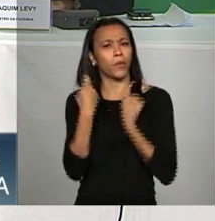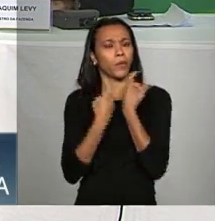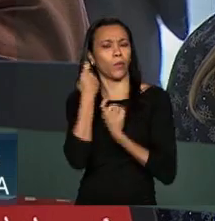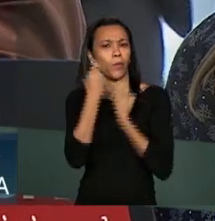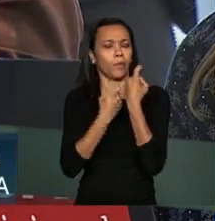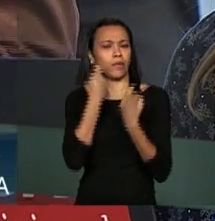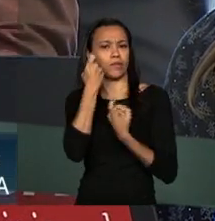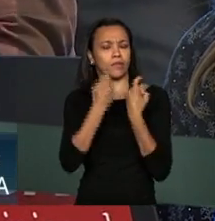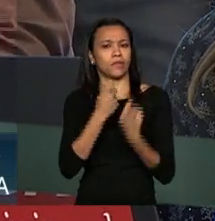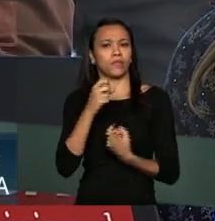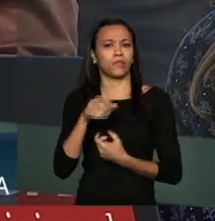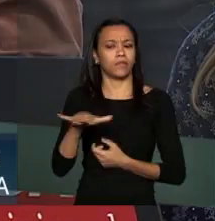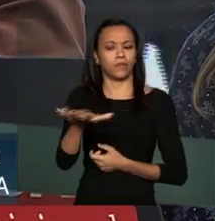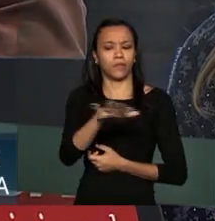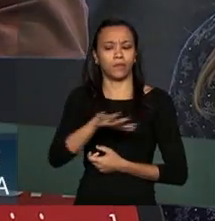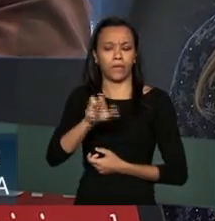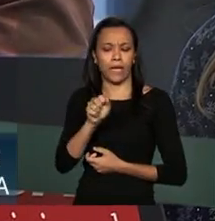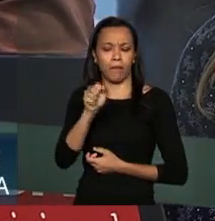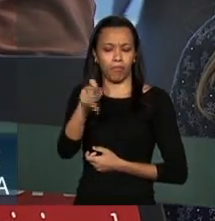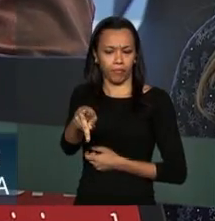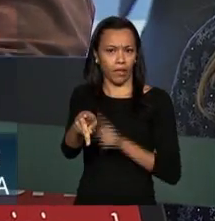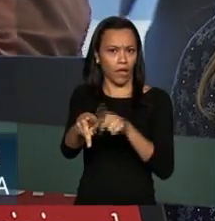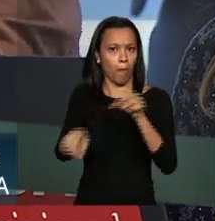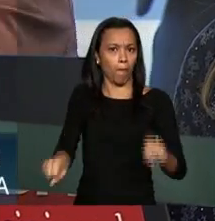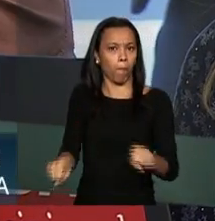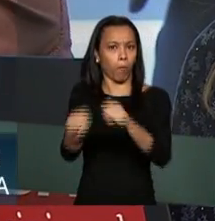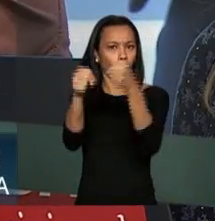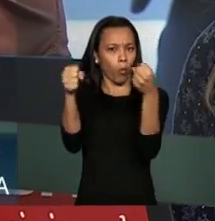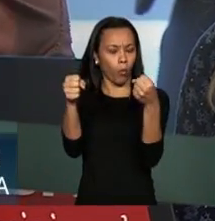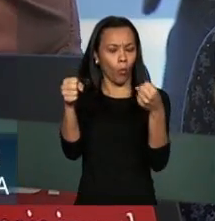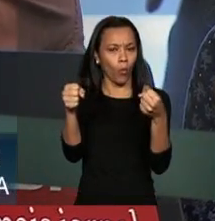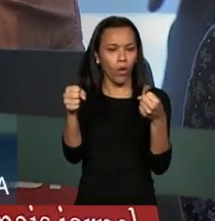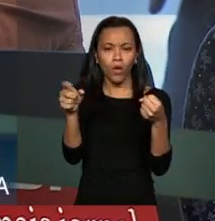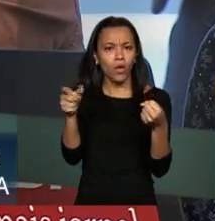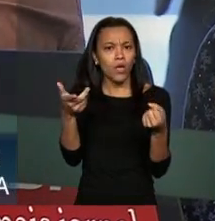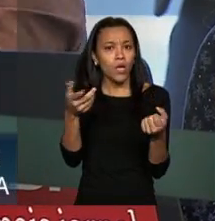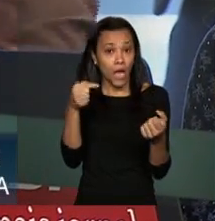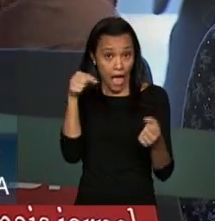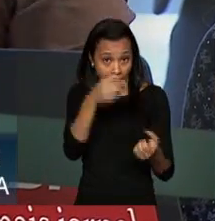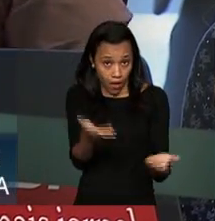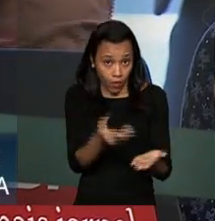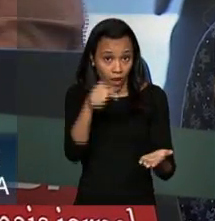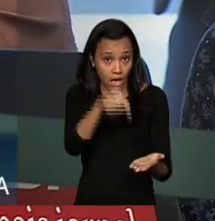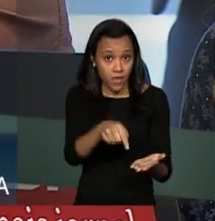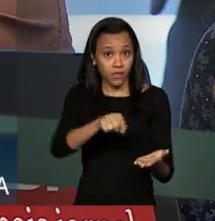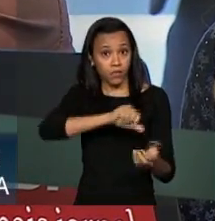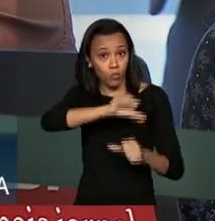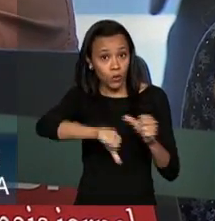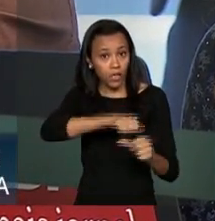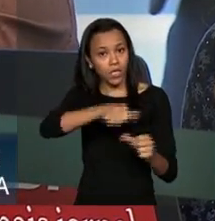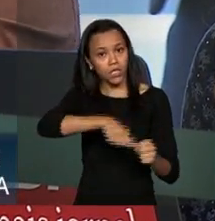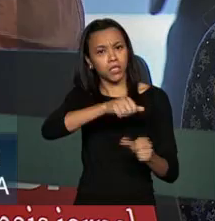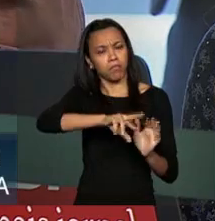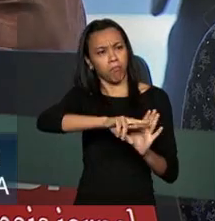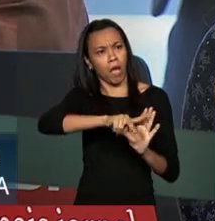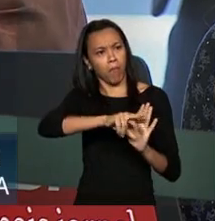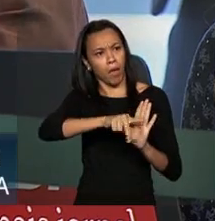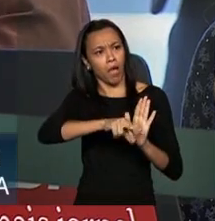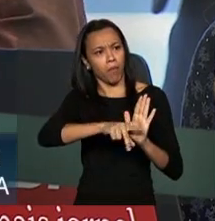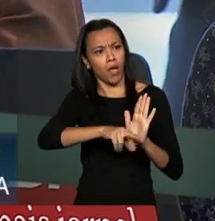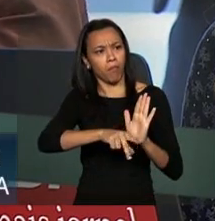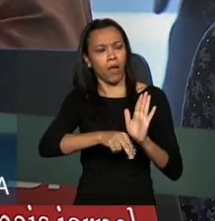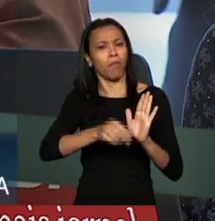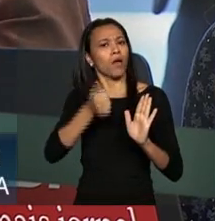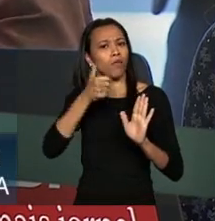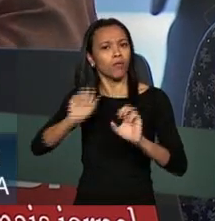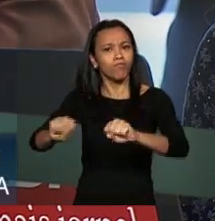que a previdência estivesse na iminência de quebrar e queria saber que com essas mudanças se a gente conseguiu empurrar isso para frente porque o senhor falou que não é uma